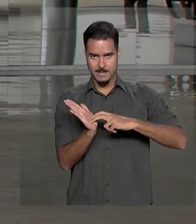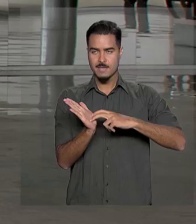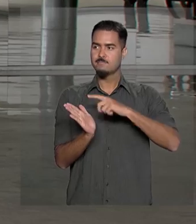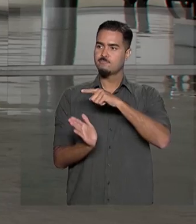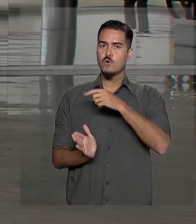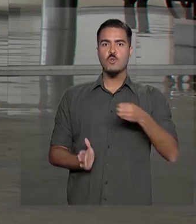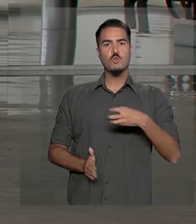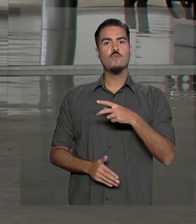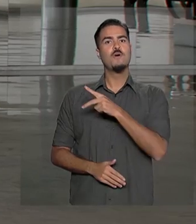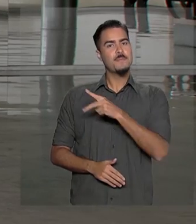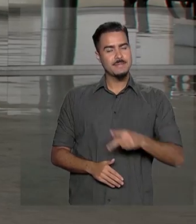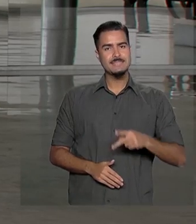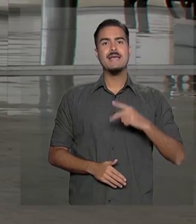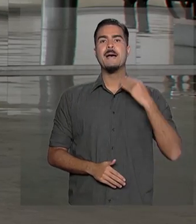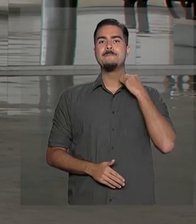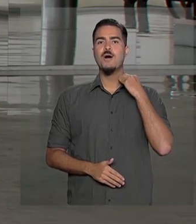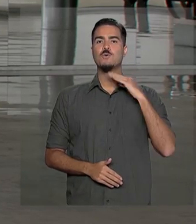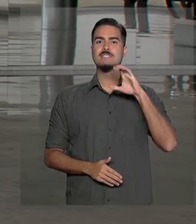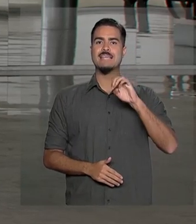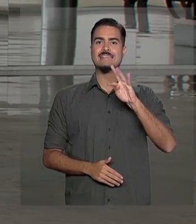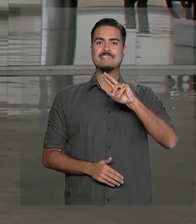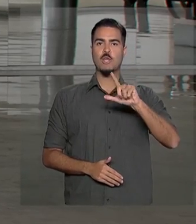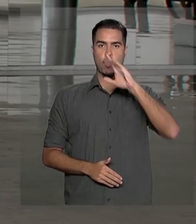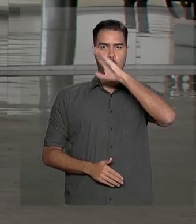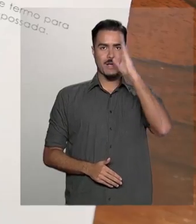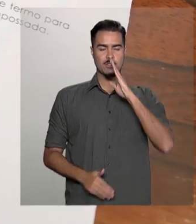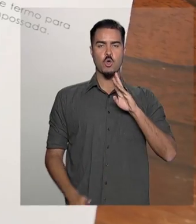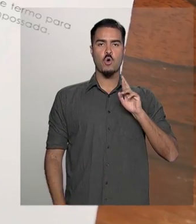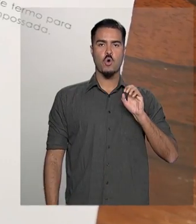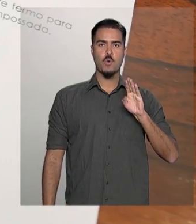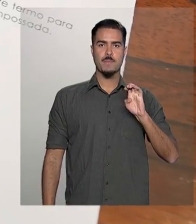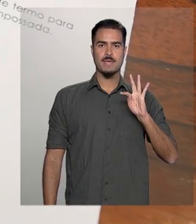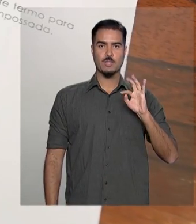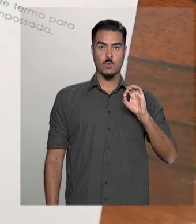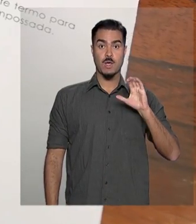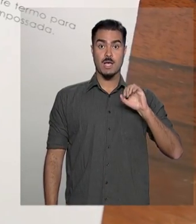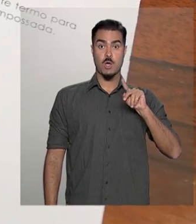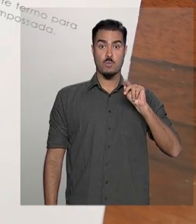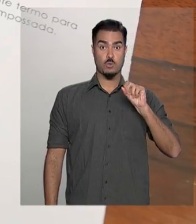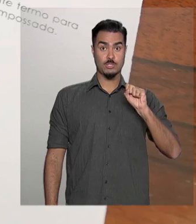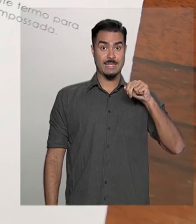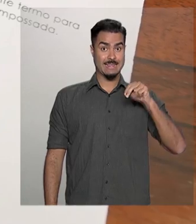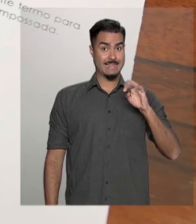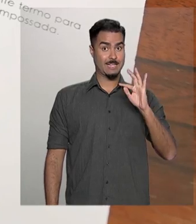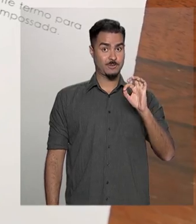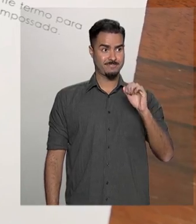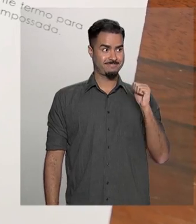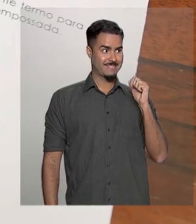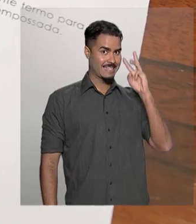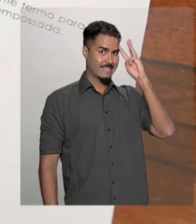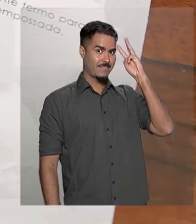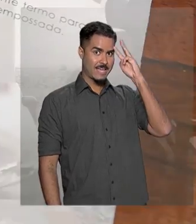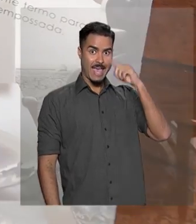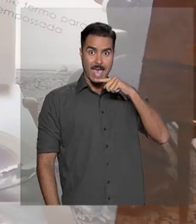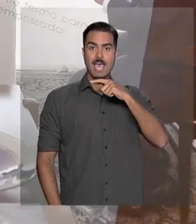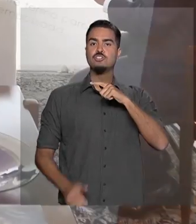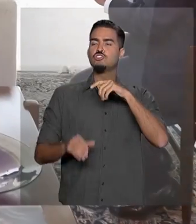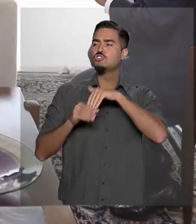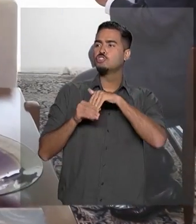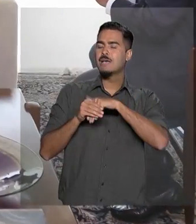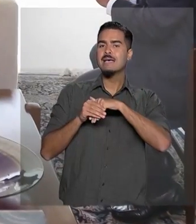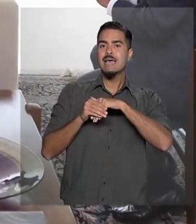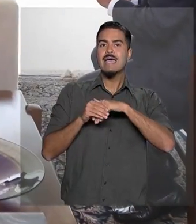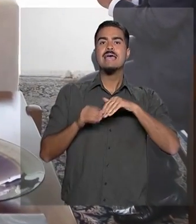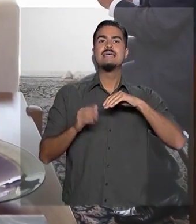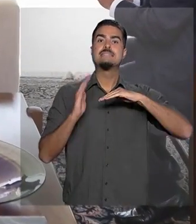ao novo presidente do Banco Central do Brasil, Roberto Campos Neto. Na última terça-feira, o nome de Campos Neto foi aprovado no